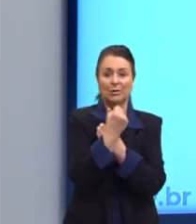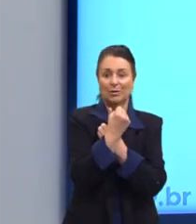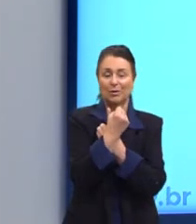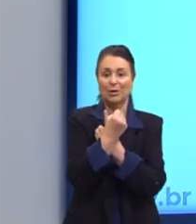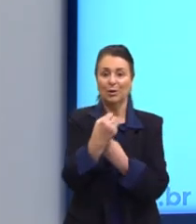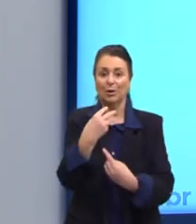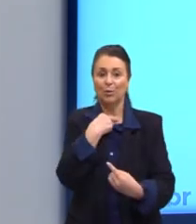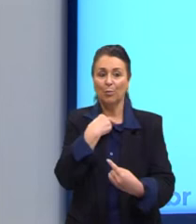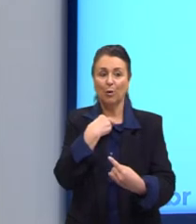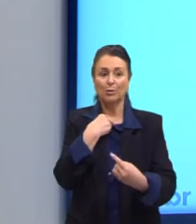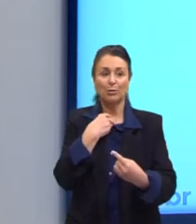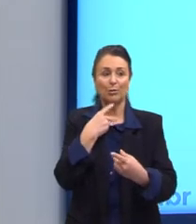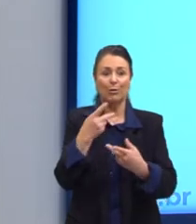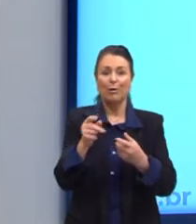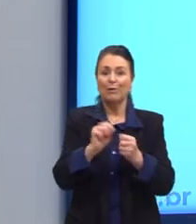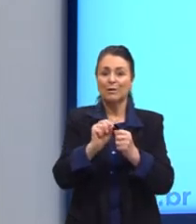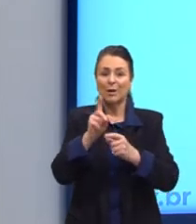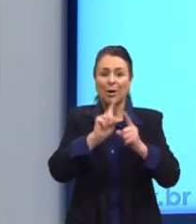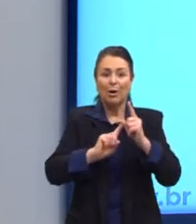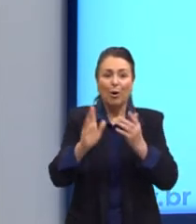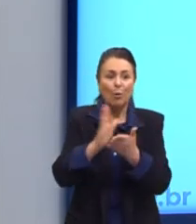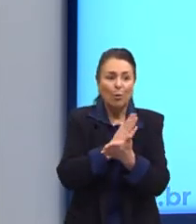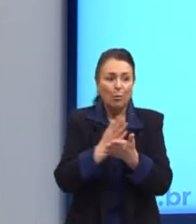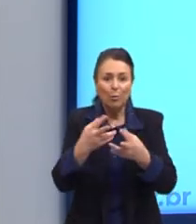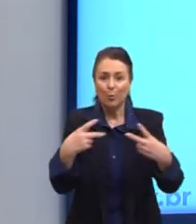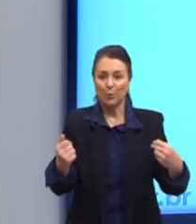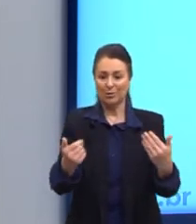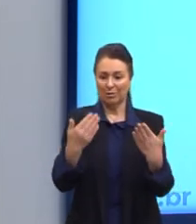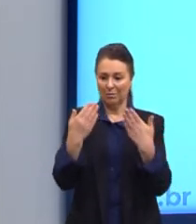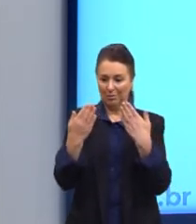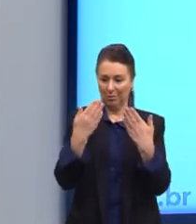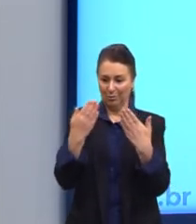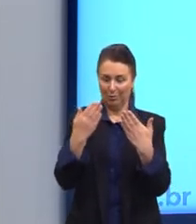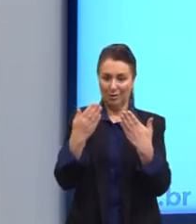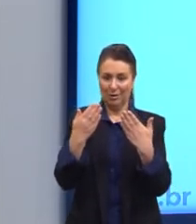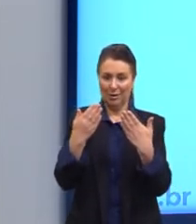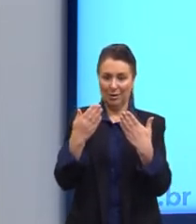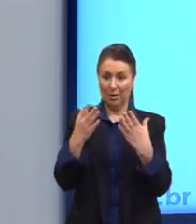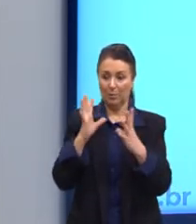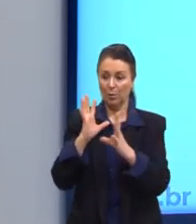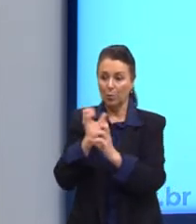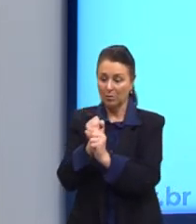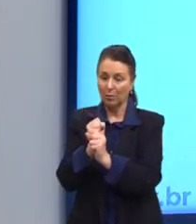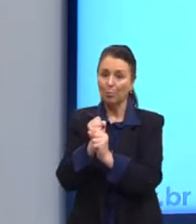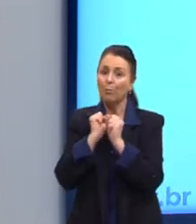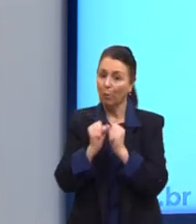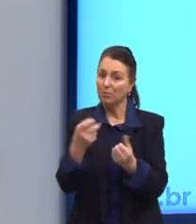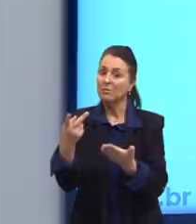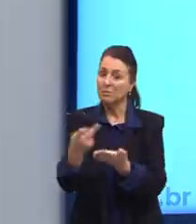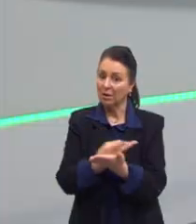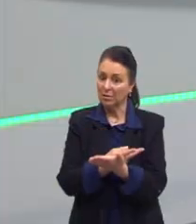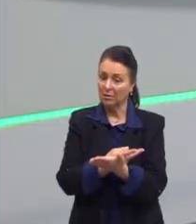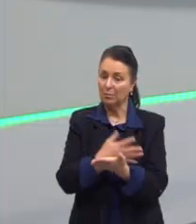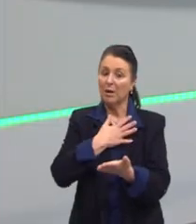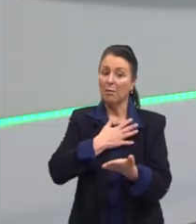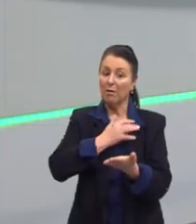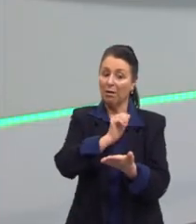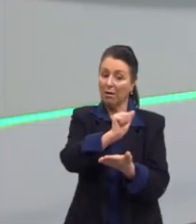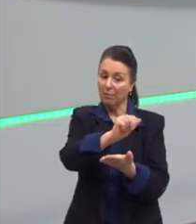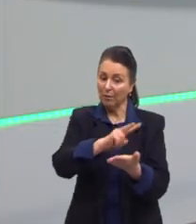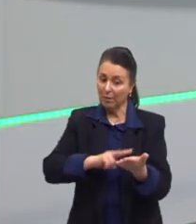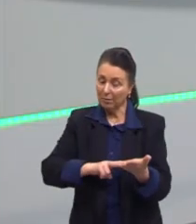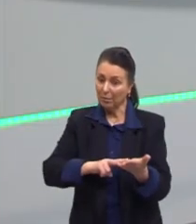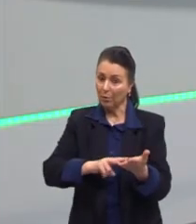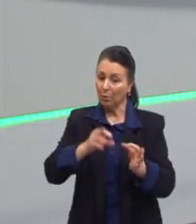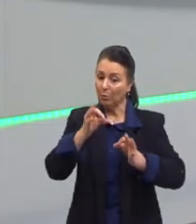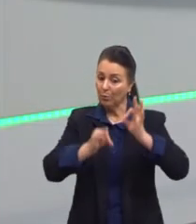que está em dúvida, porque aí a minha conclusão vai ser atravessada. para o meu juízo ser correto, eu tenho que sempre partir